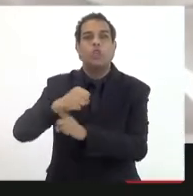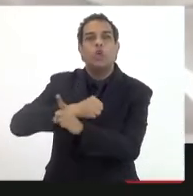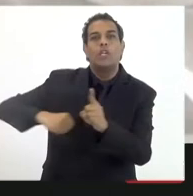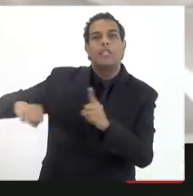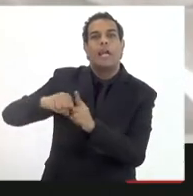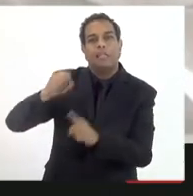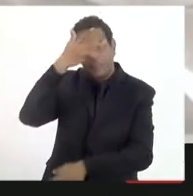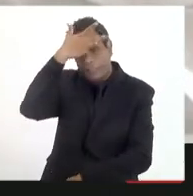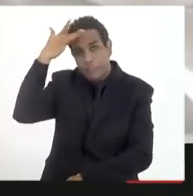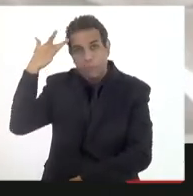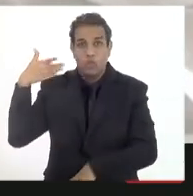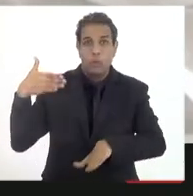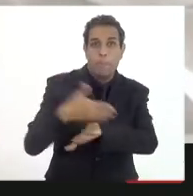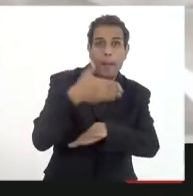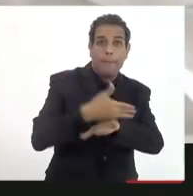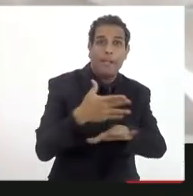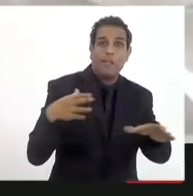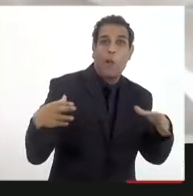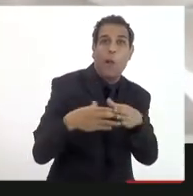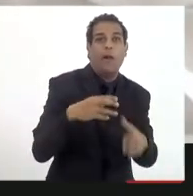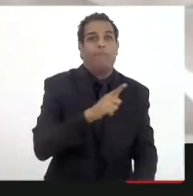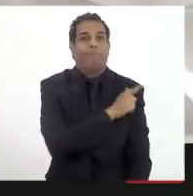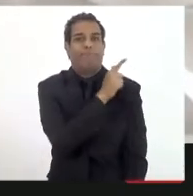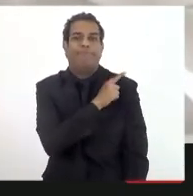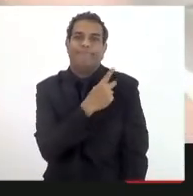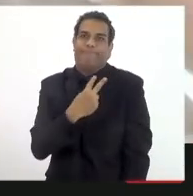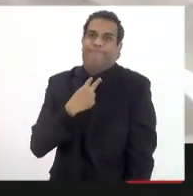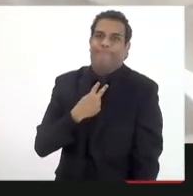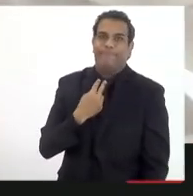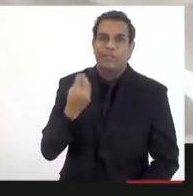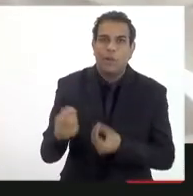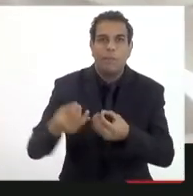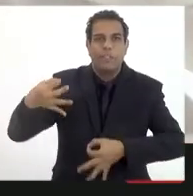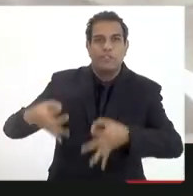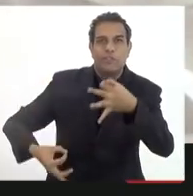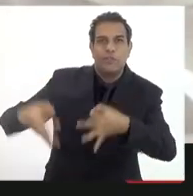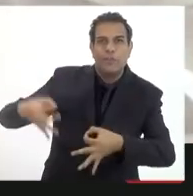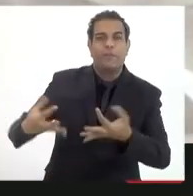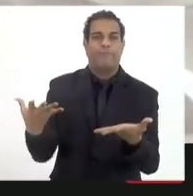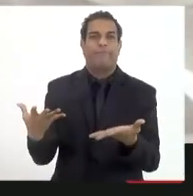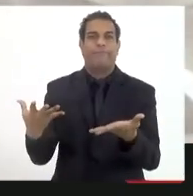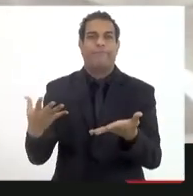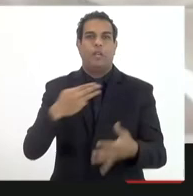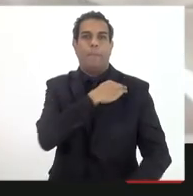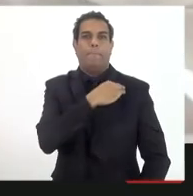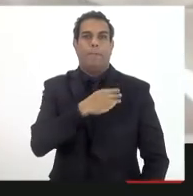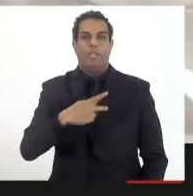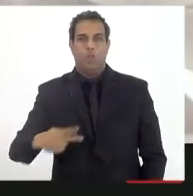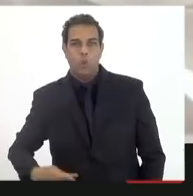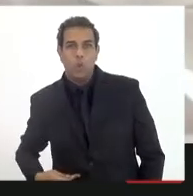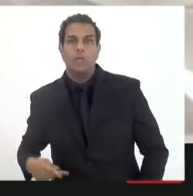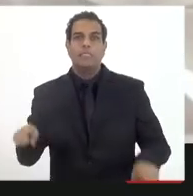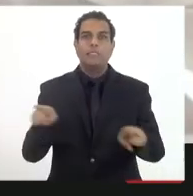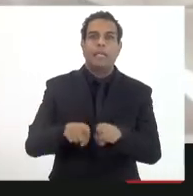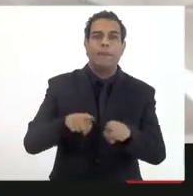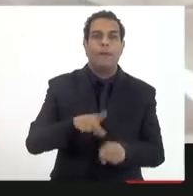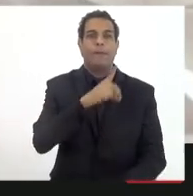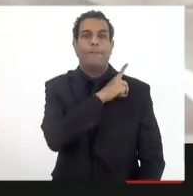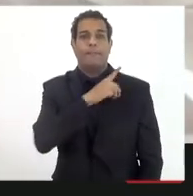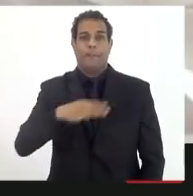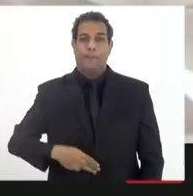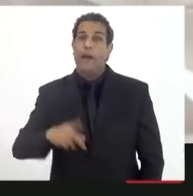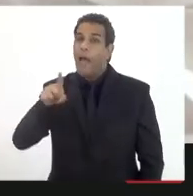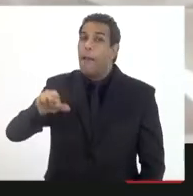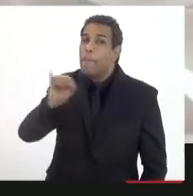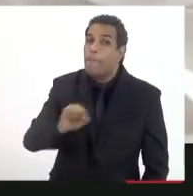social. Propriamente dito, claro que o Tribunal de Contas, o Ministério Público, a Defensoria Pública são importantes, mas